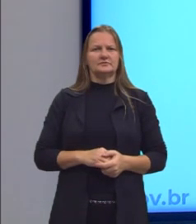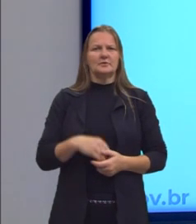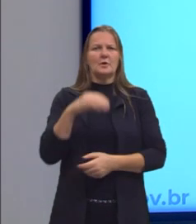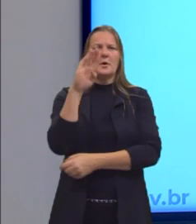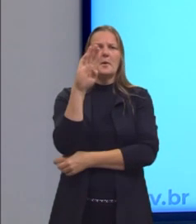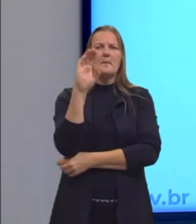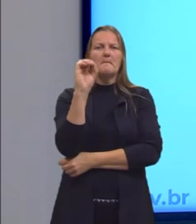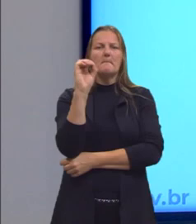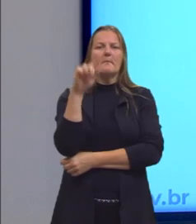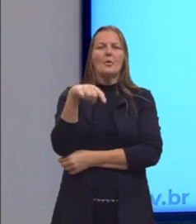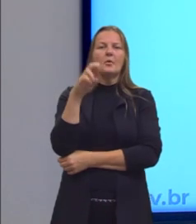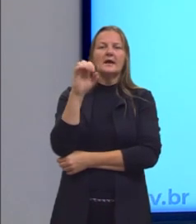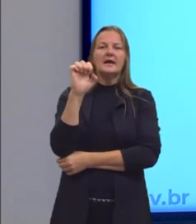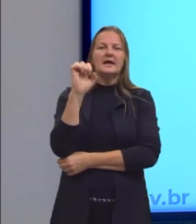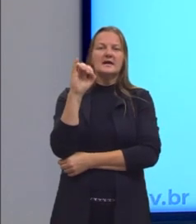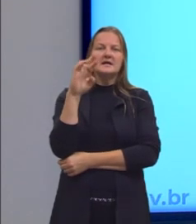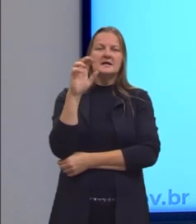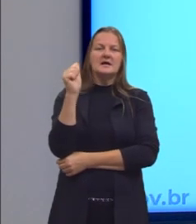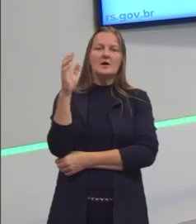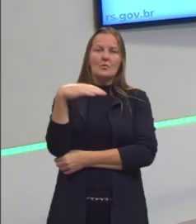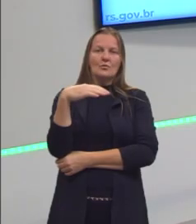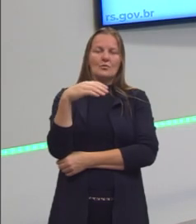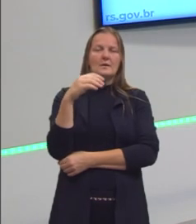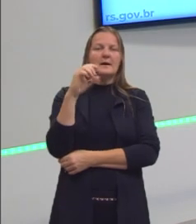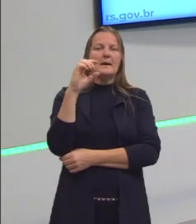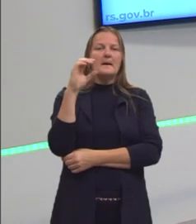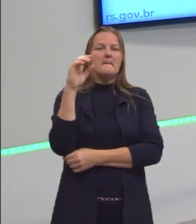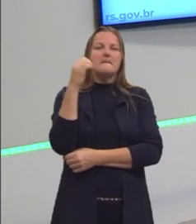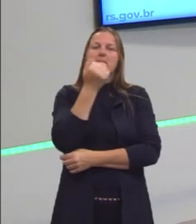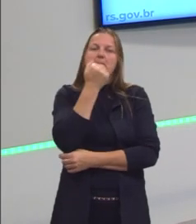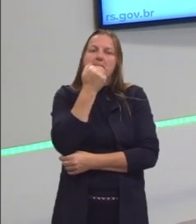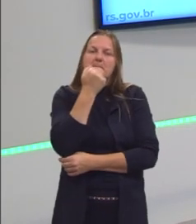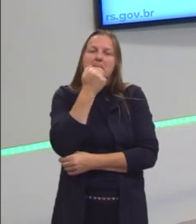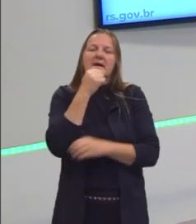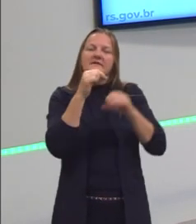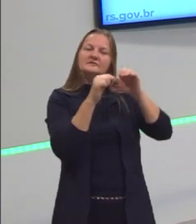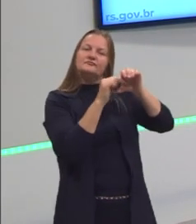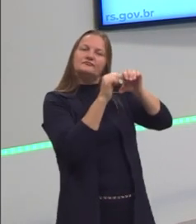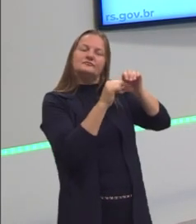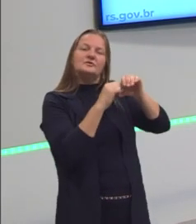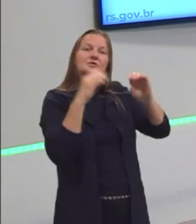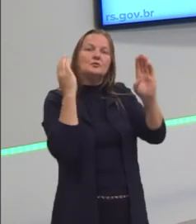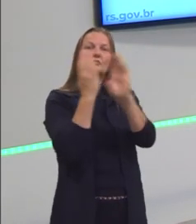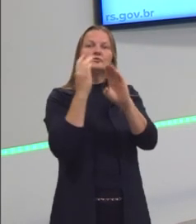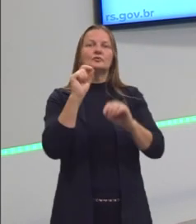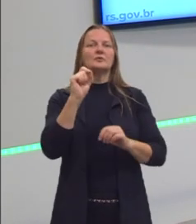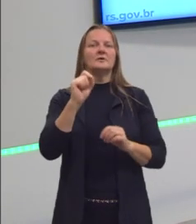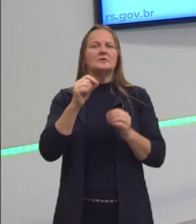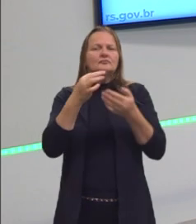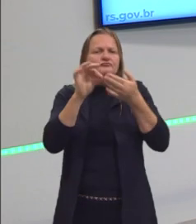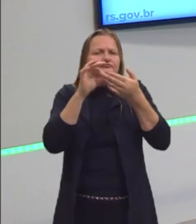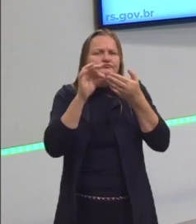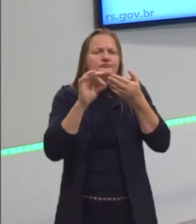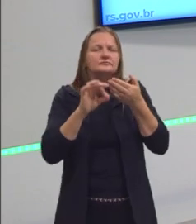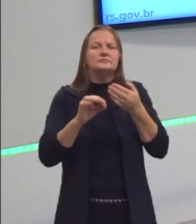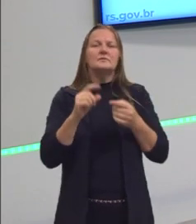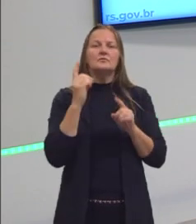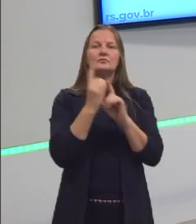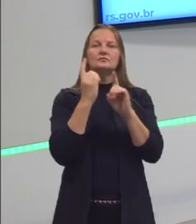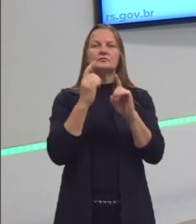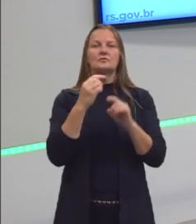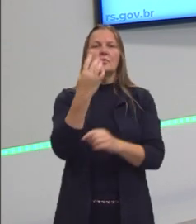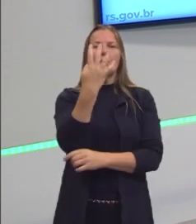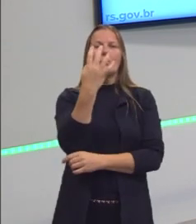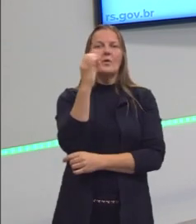Pedra Furada, uma escavação liderada por Nied Guidon encontrou vestígios que são datados em cerca